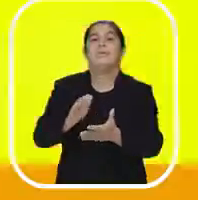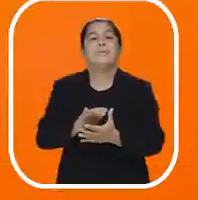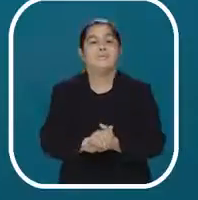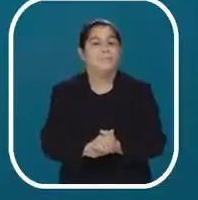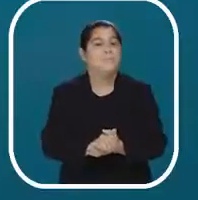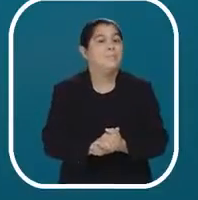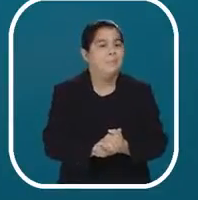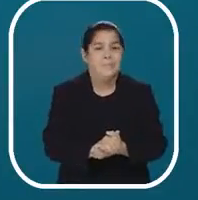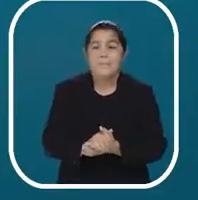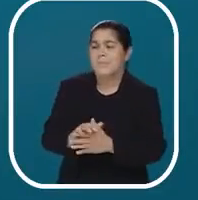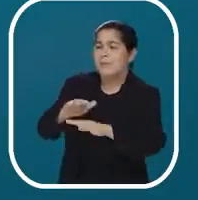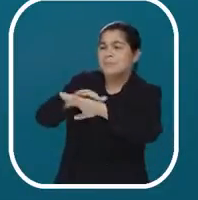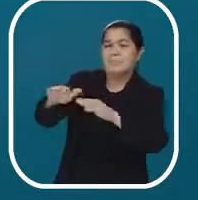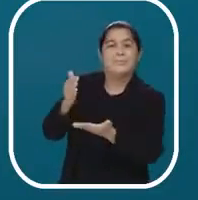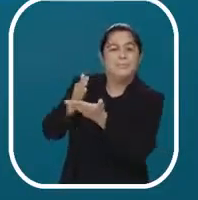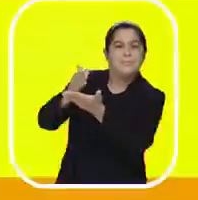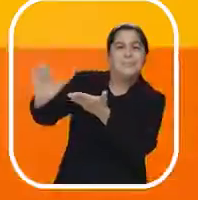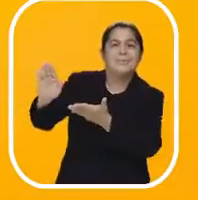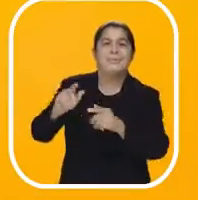pobre.